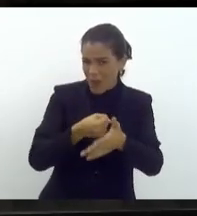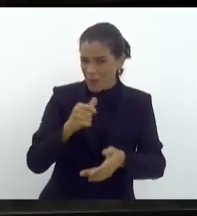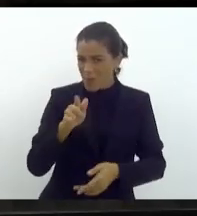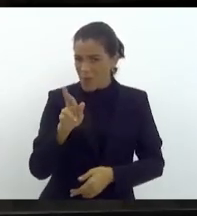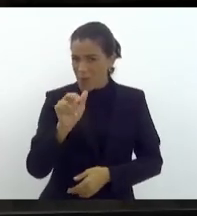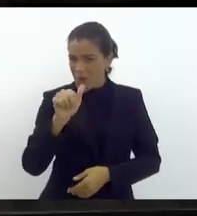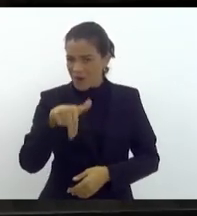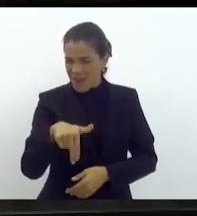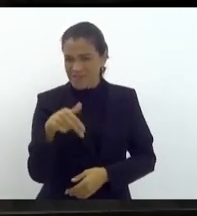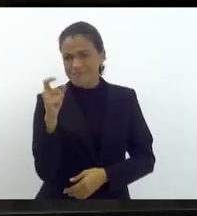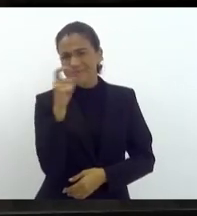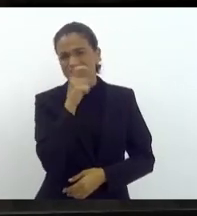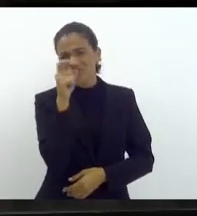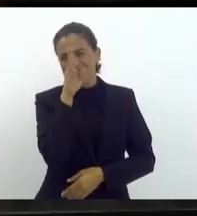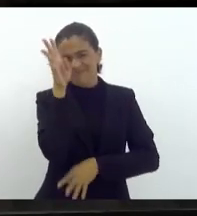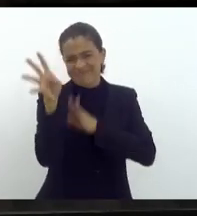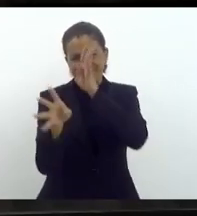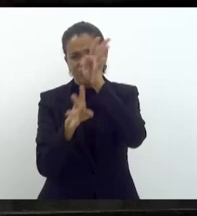Tudo história.